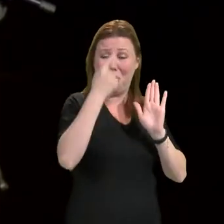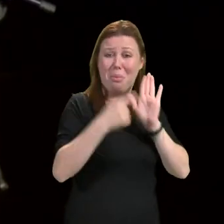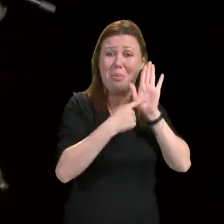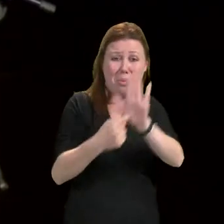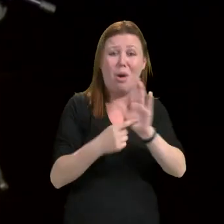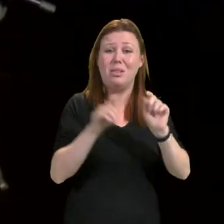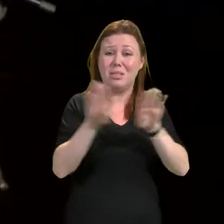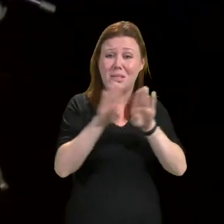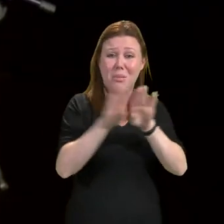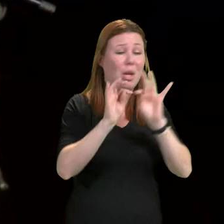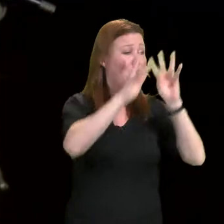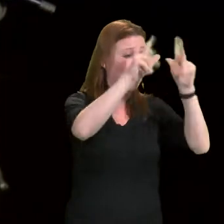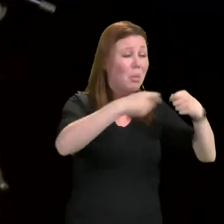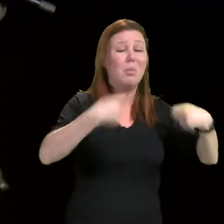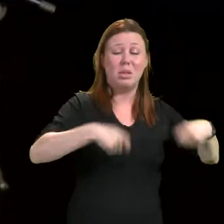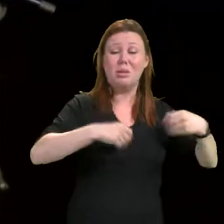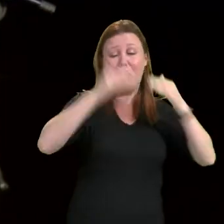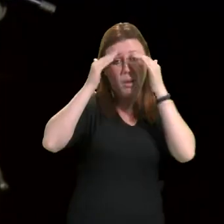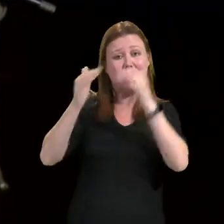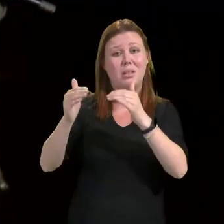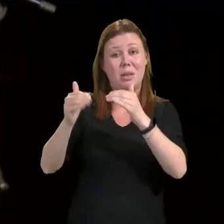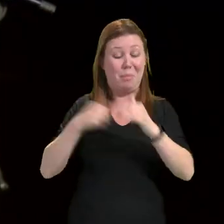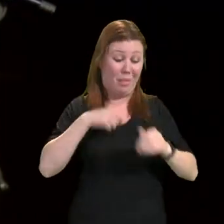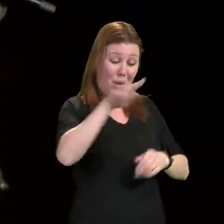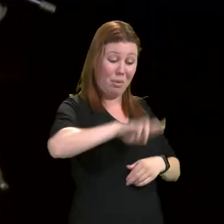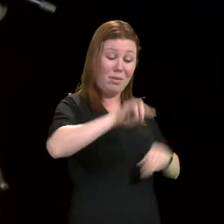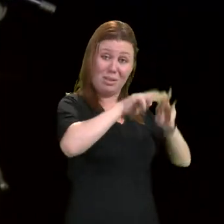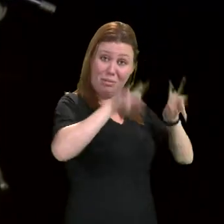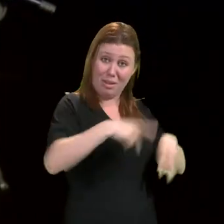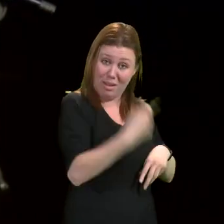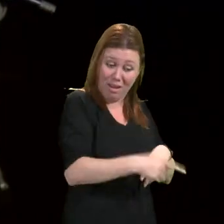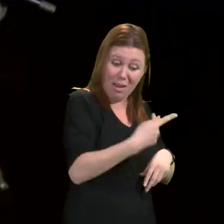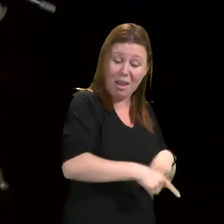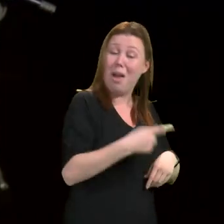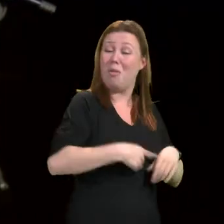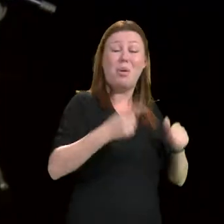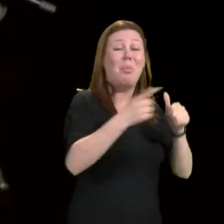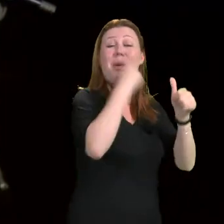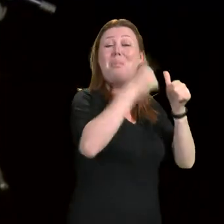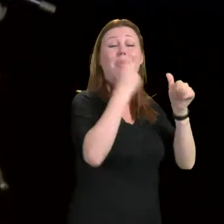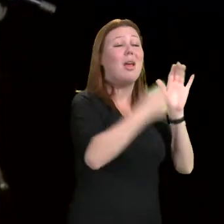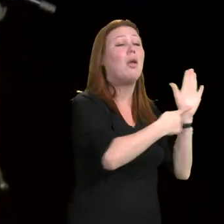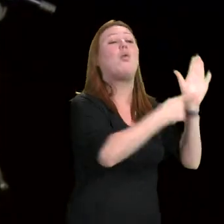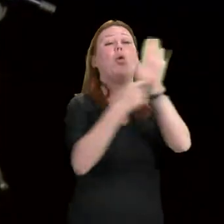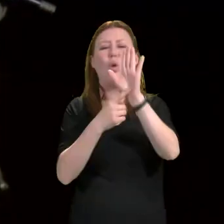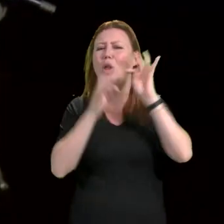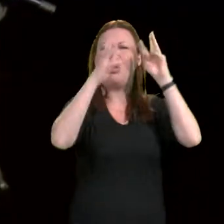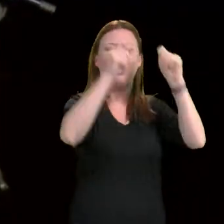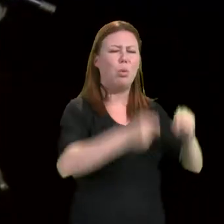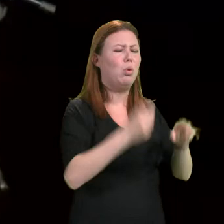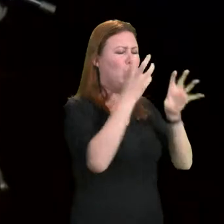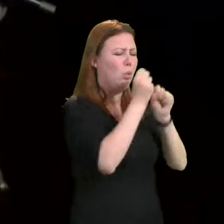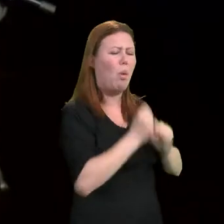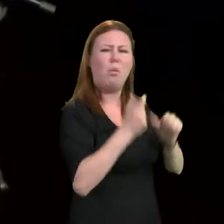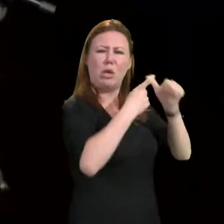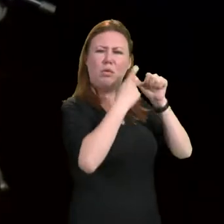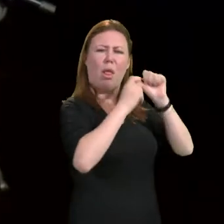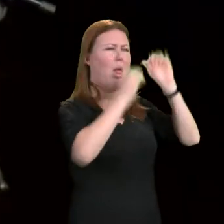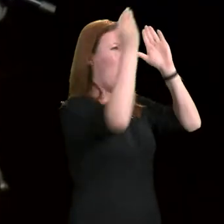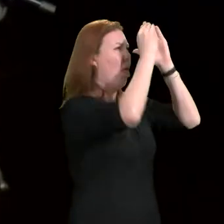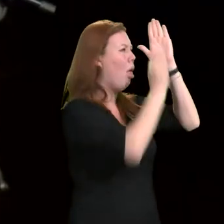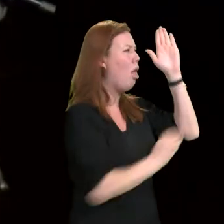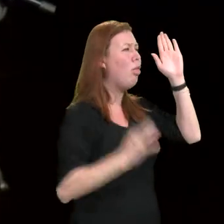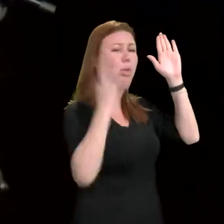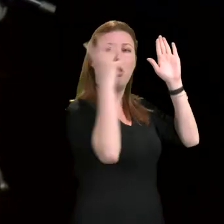ativa dos órgãos públicos. E quero dizer que a UFPR foi uma das primeiras instituições de ensino do Brasil a colocar todas as suas contas na internet já há algum tempo.